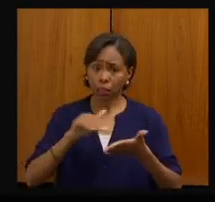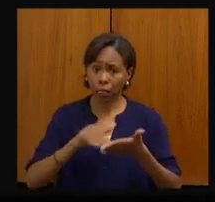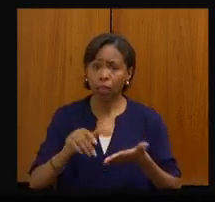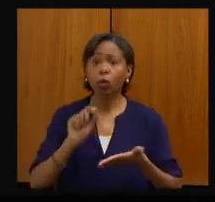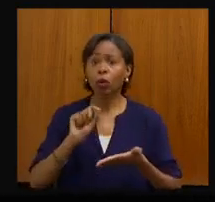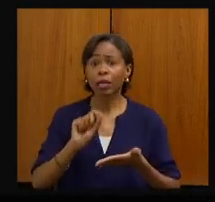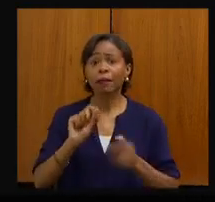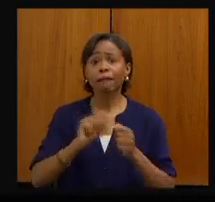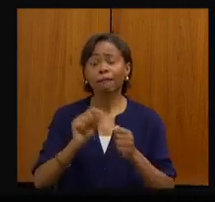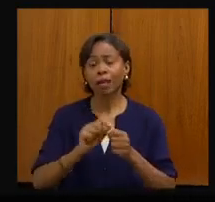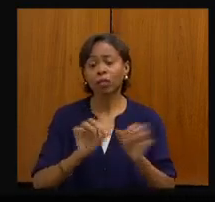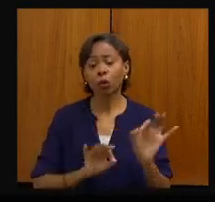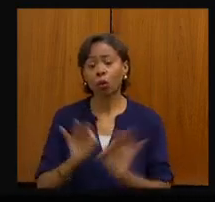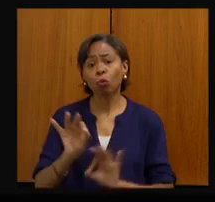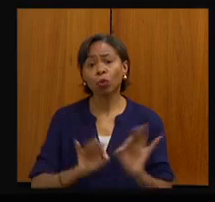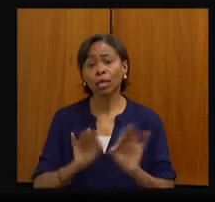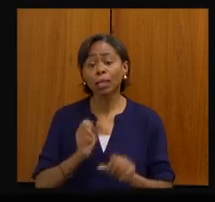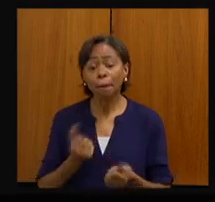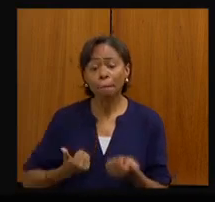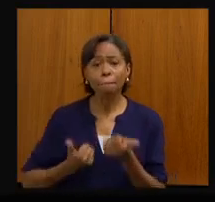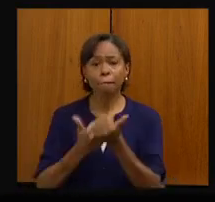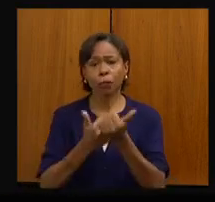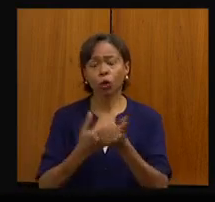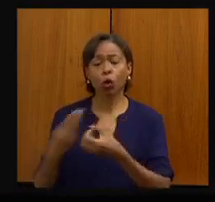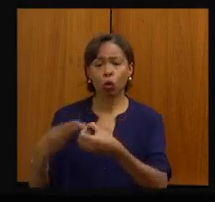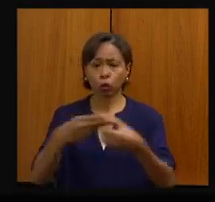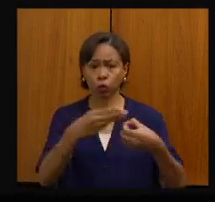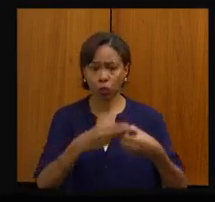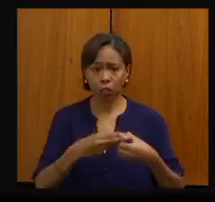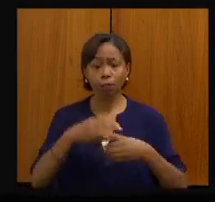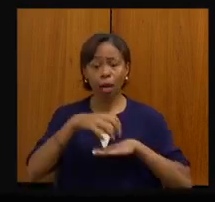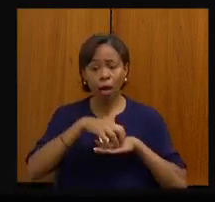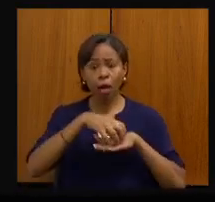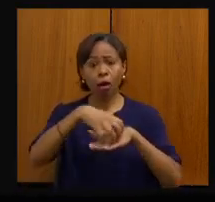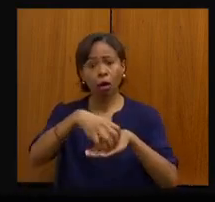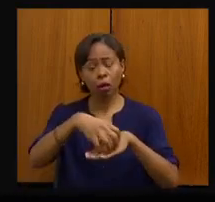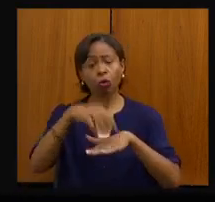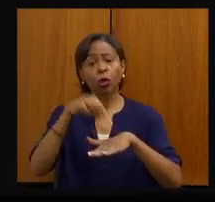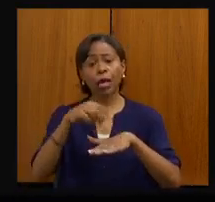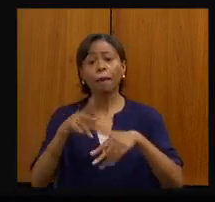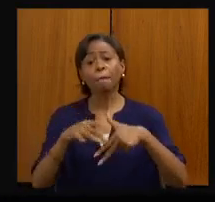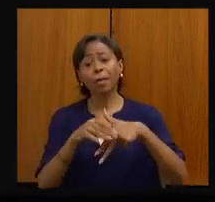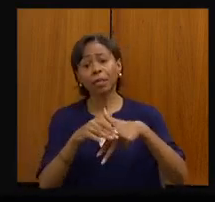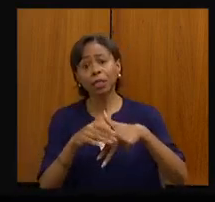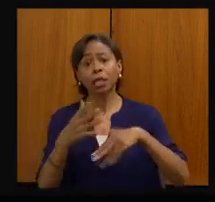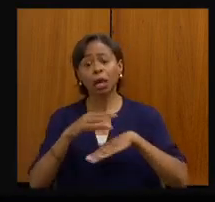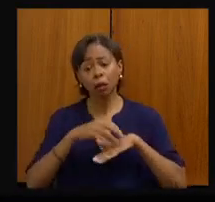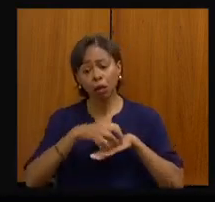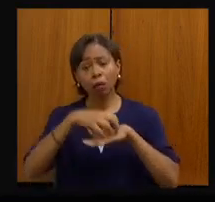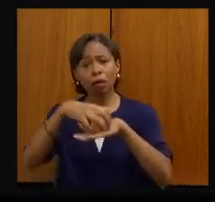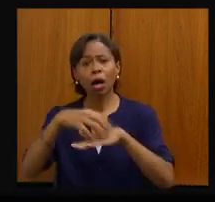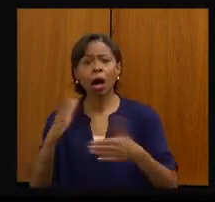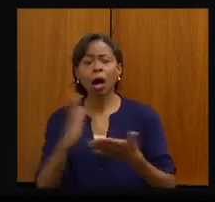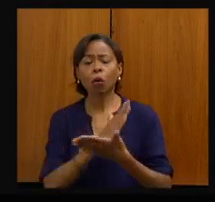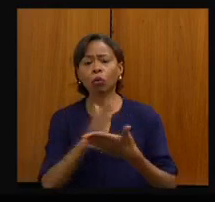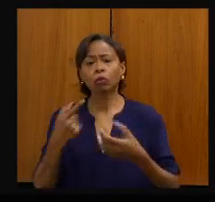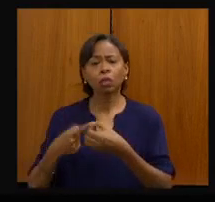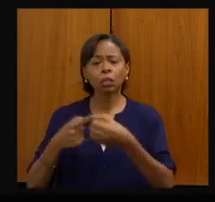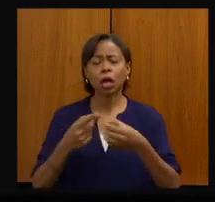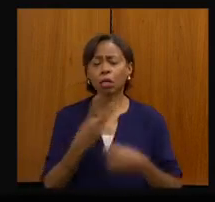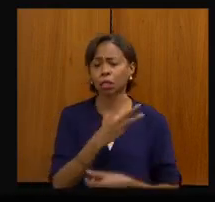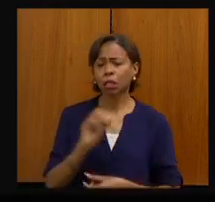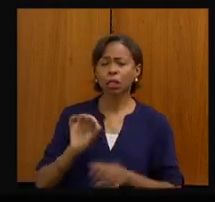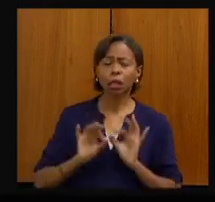de apoio aos municípios para o transporte dos pacientes oncológicos. Porque tem cidade que fica a 300 quilômetros de um